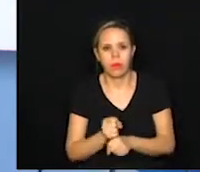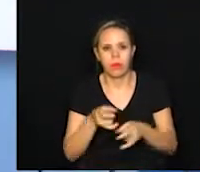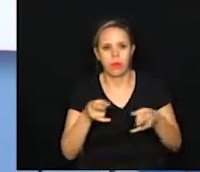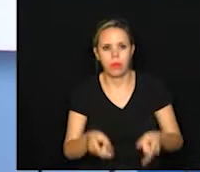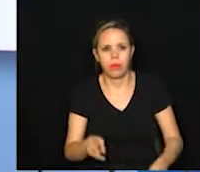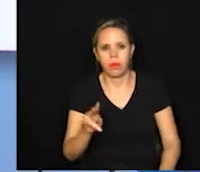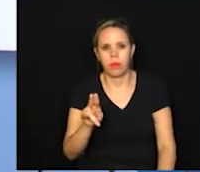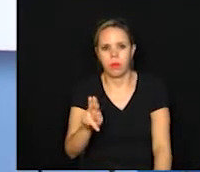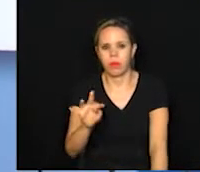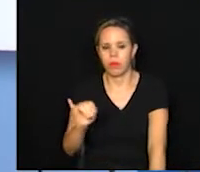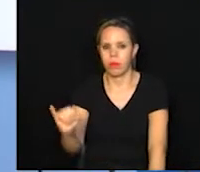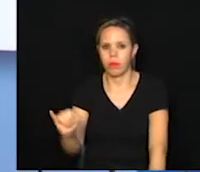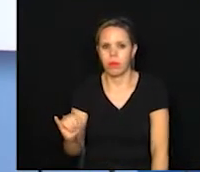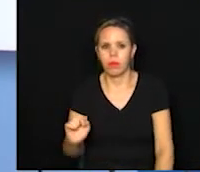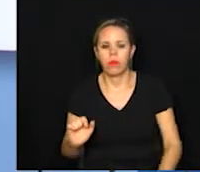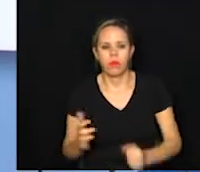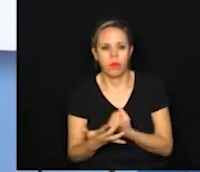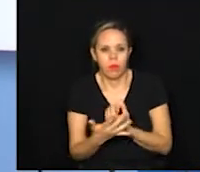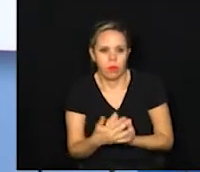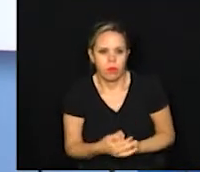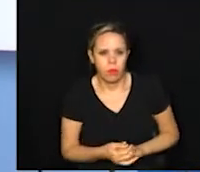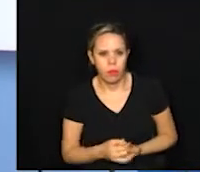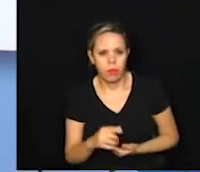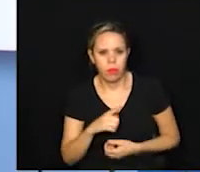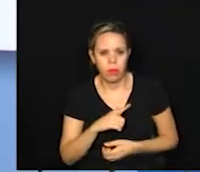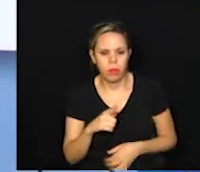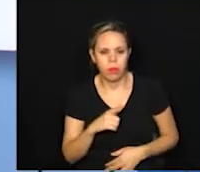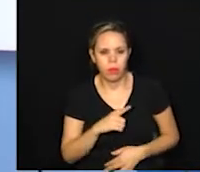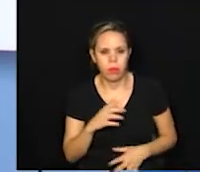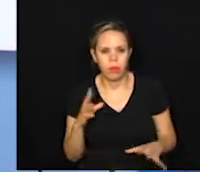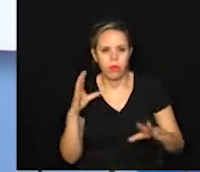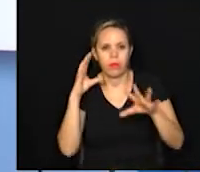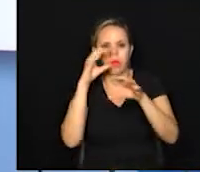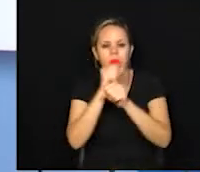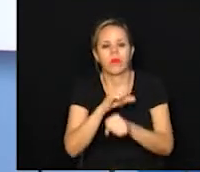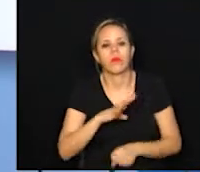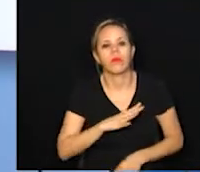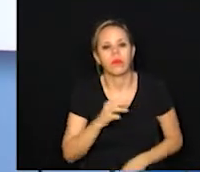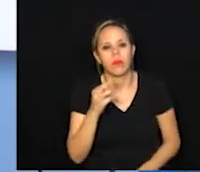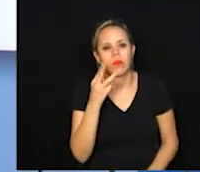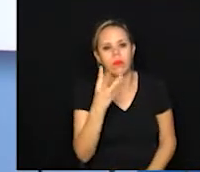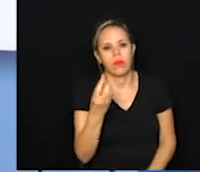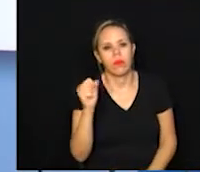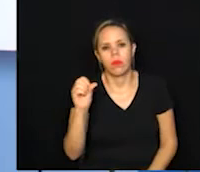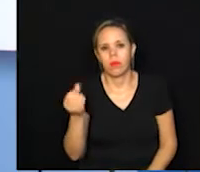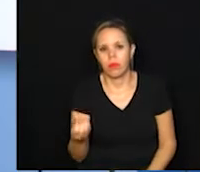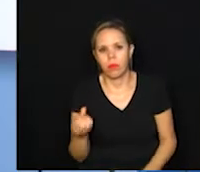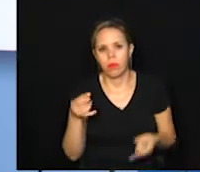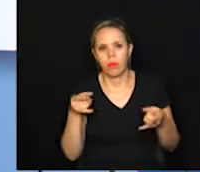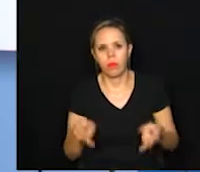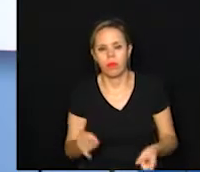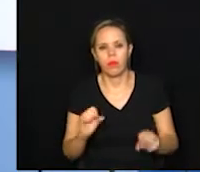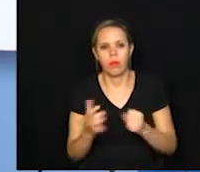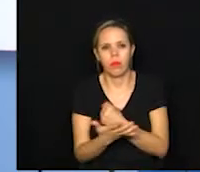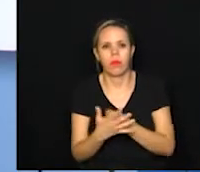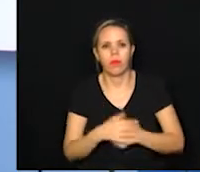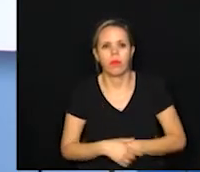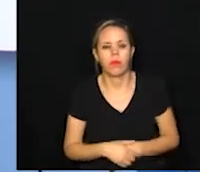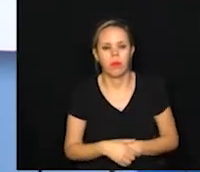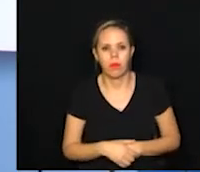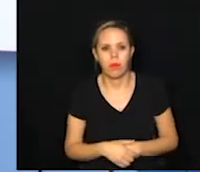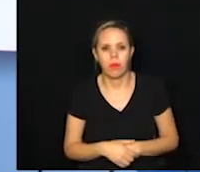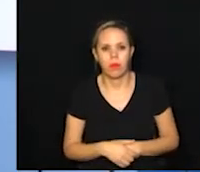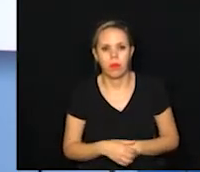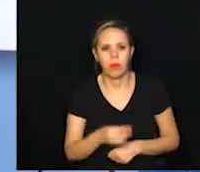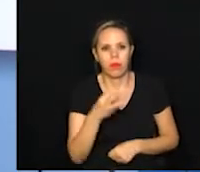de UTI da Covid. Olha só, nós temos aqui no total na cidade 386 leitos Covid, dos quais